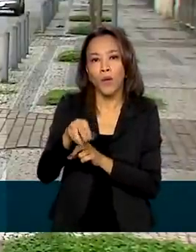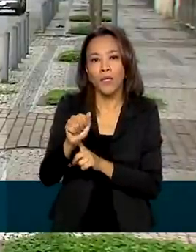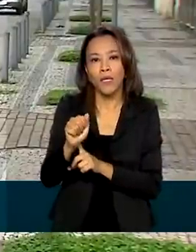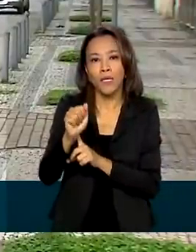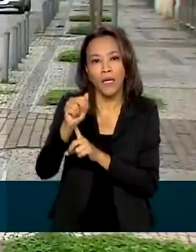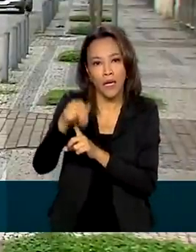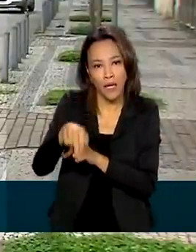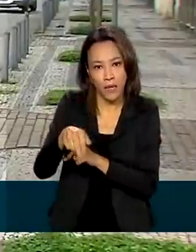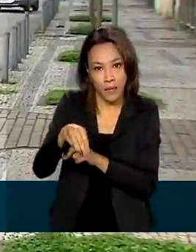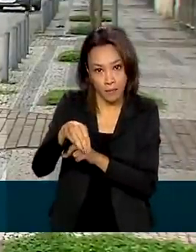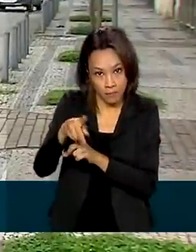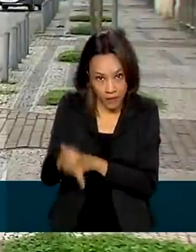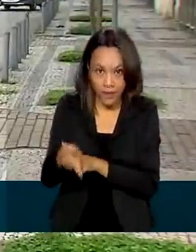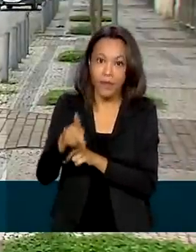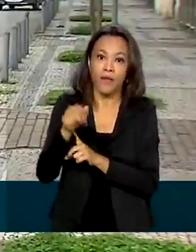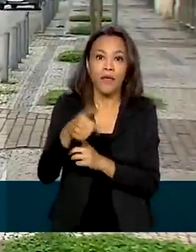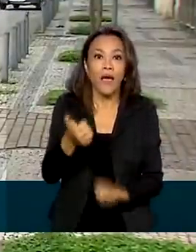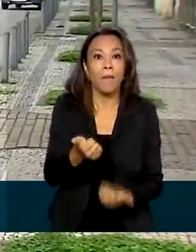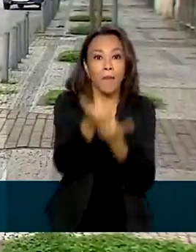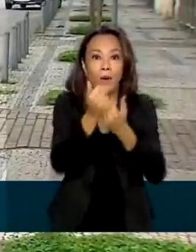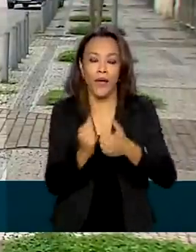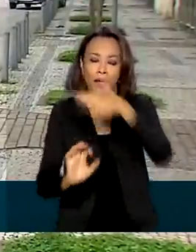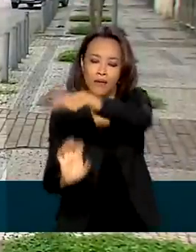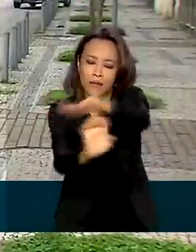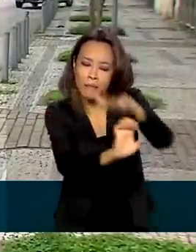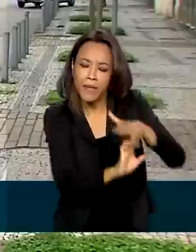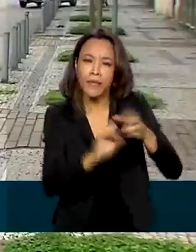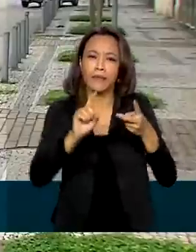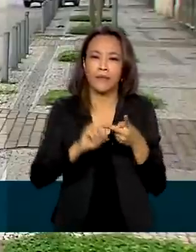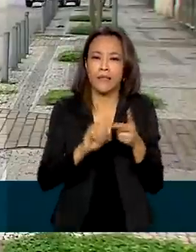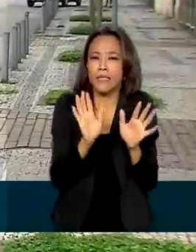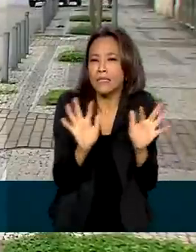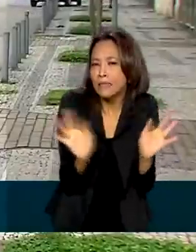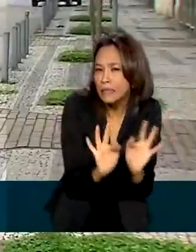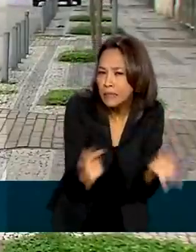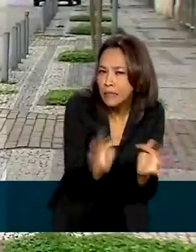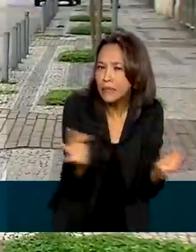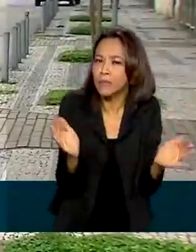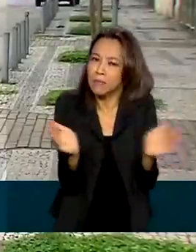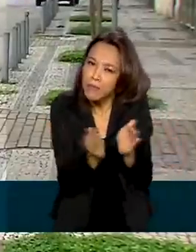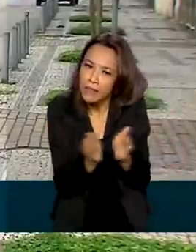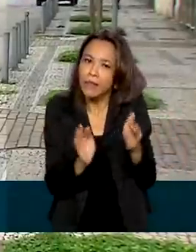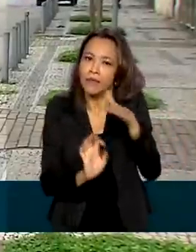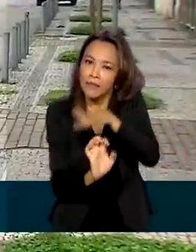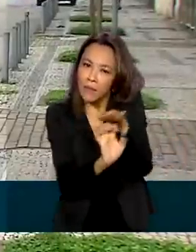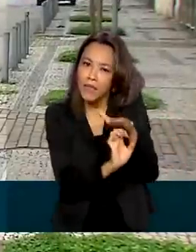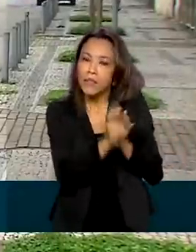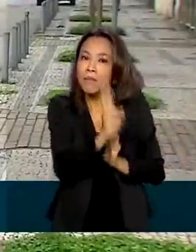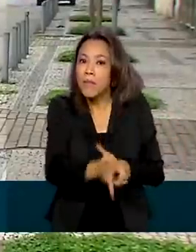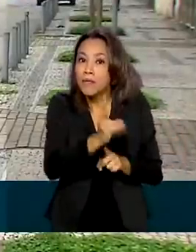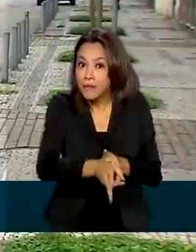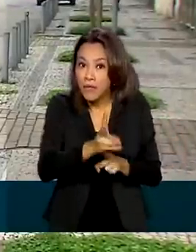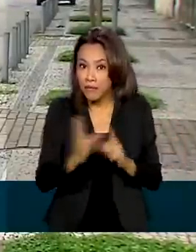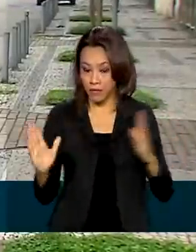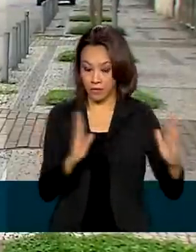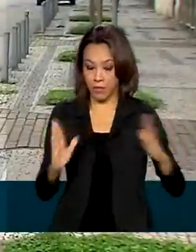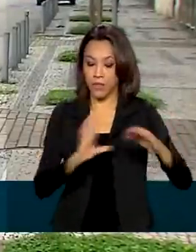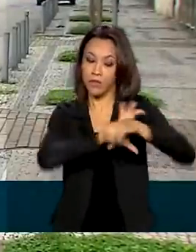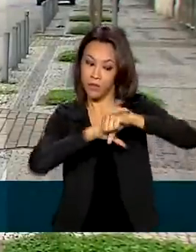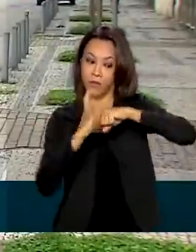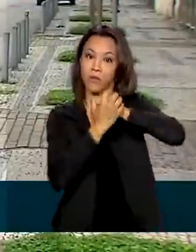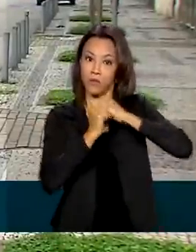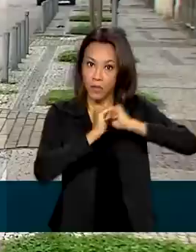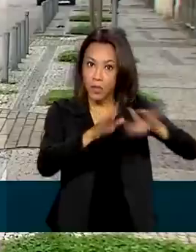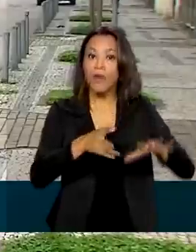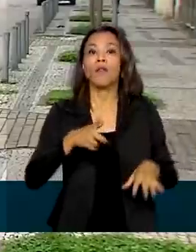Apoio às Microempresas e Empresas de Pequeno Porte, que manteve empregos e estabelecimentos durante a pandemia, também vai ter